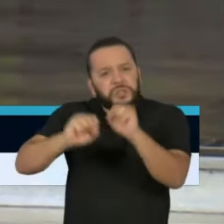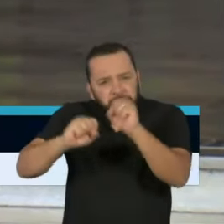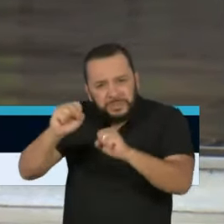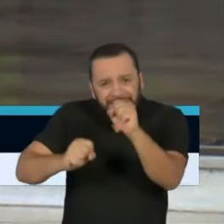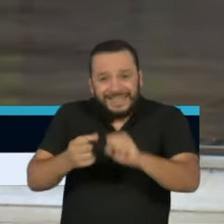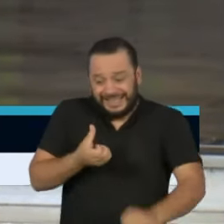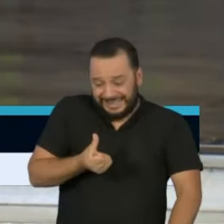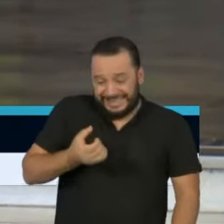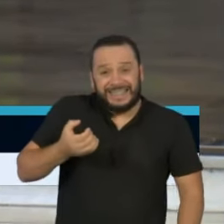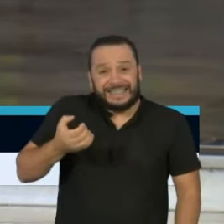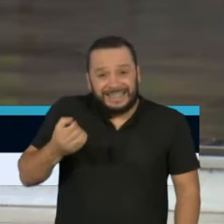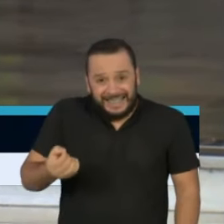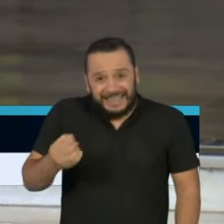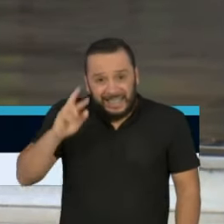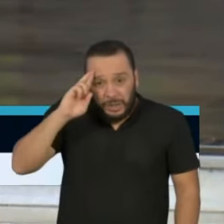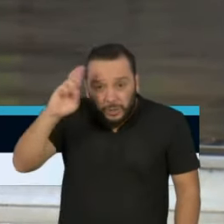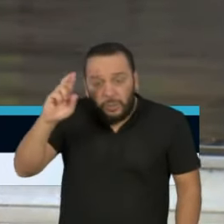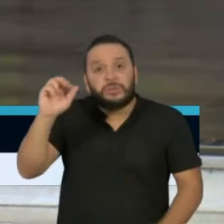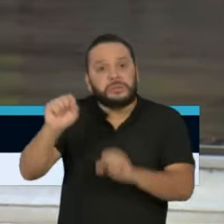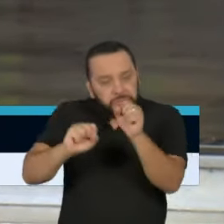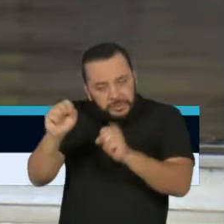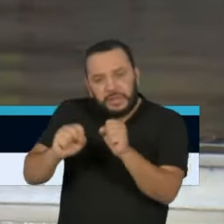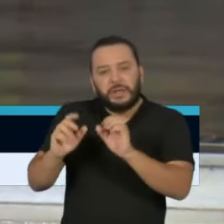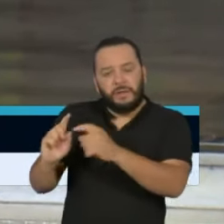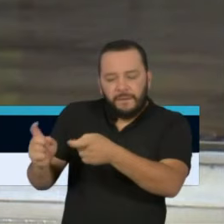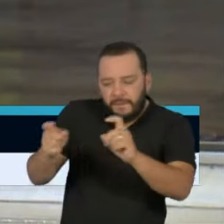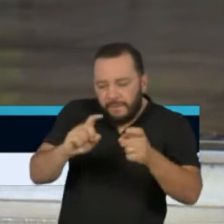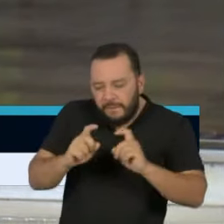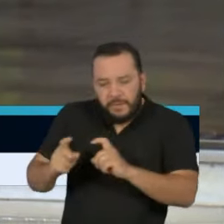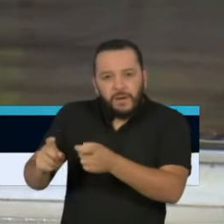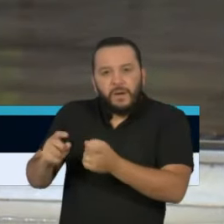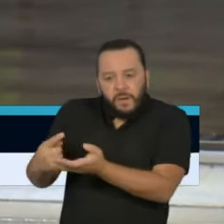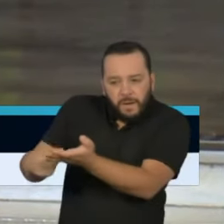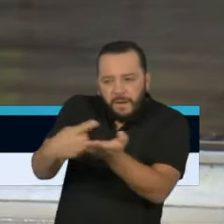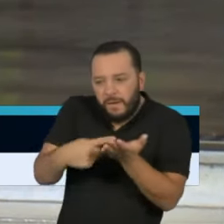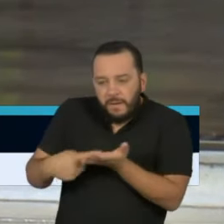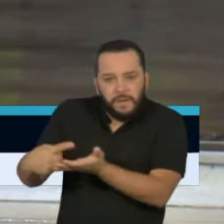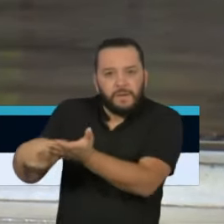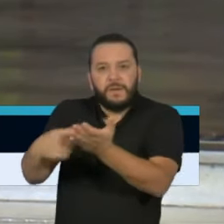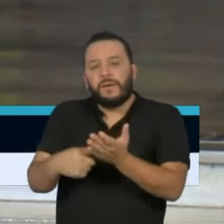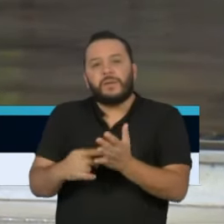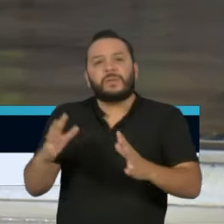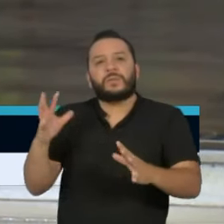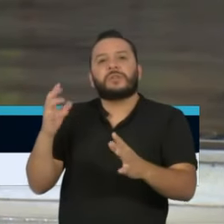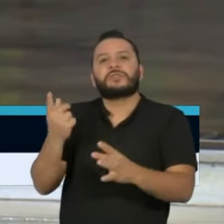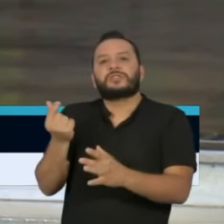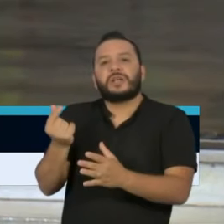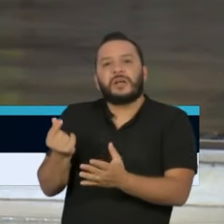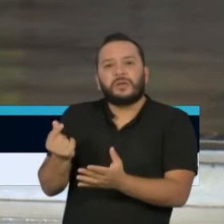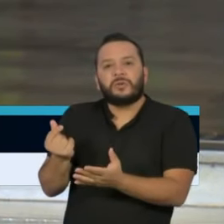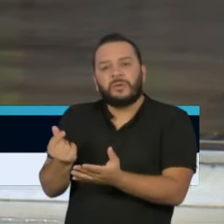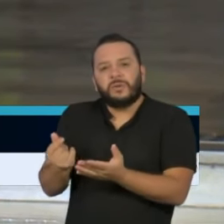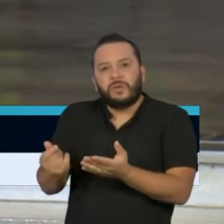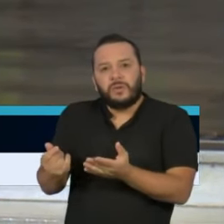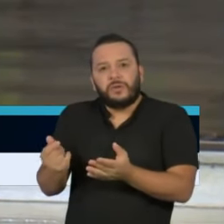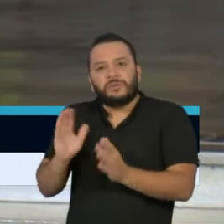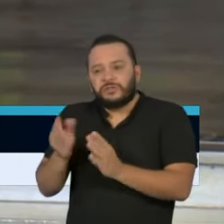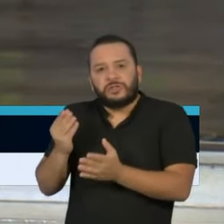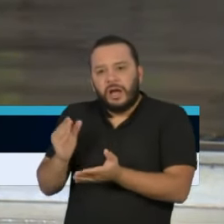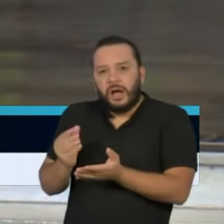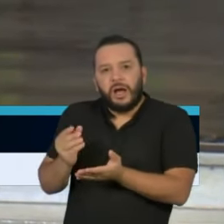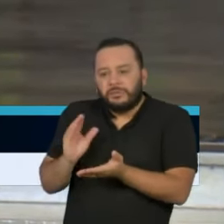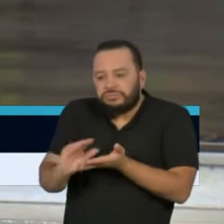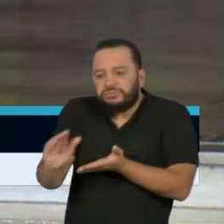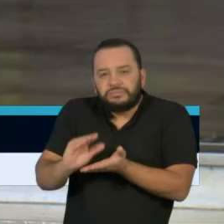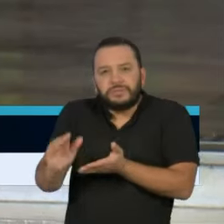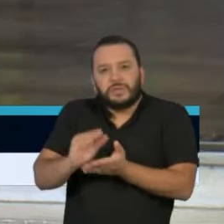60 deles, somaram 218 milhões de reais para